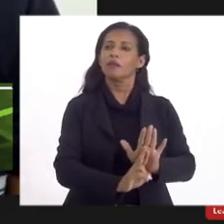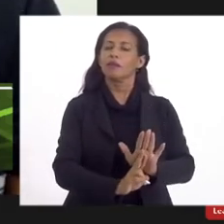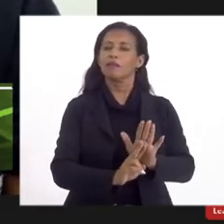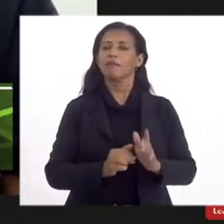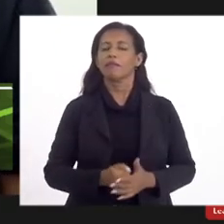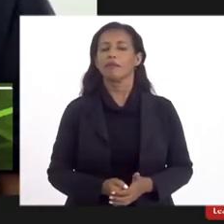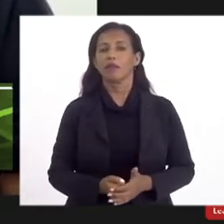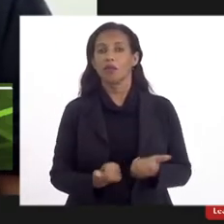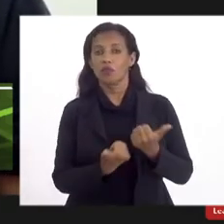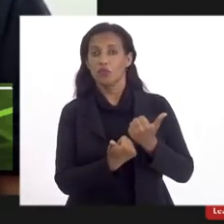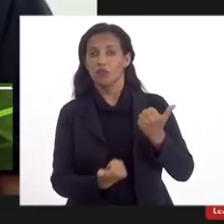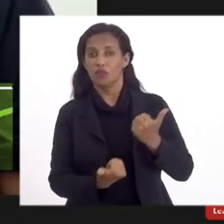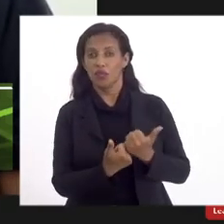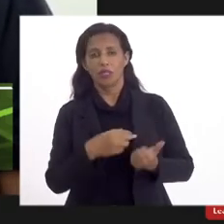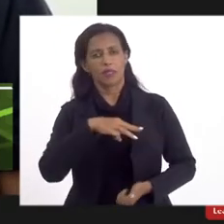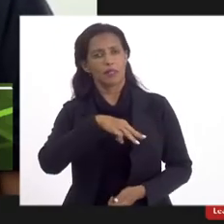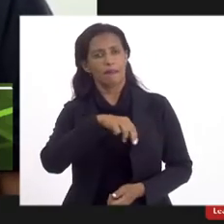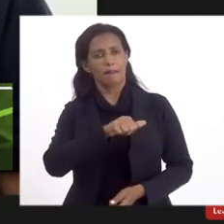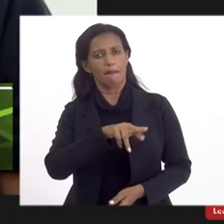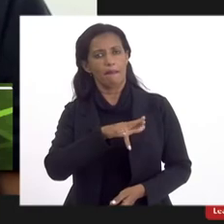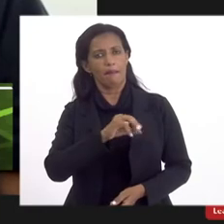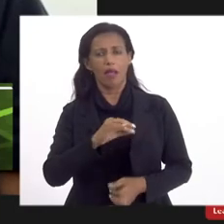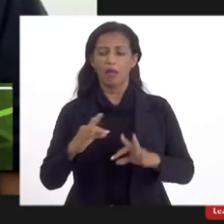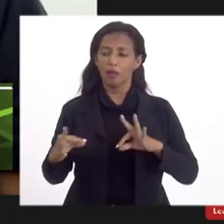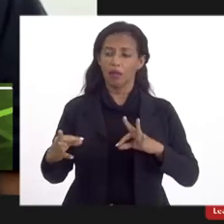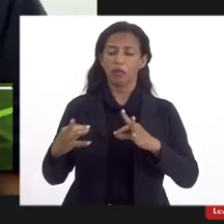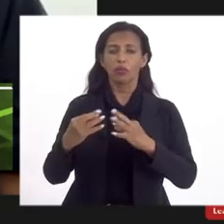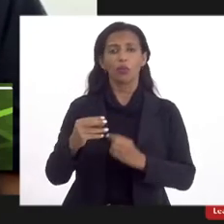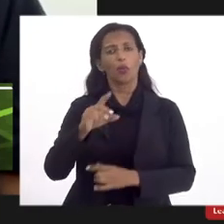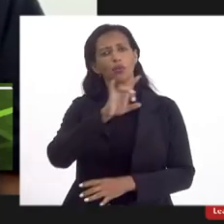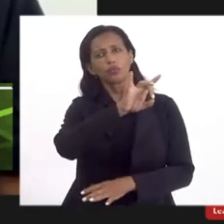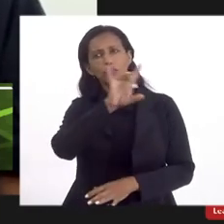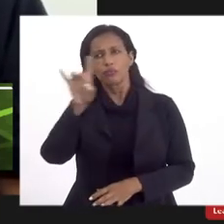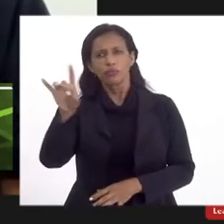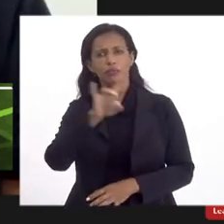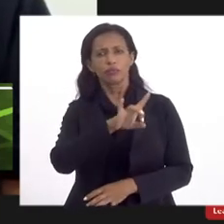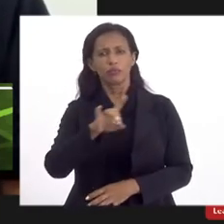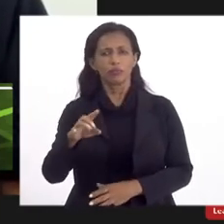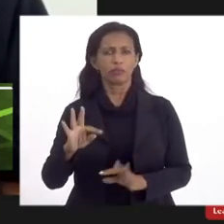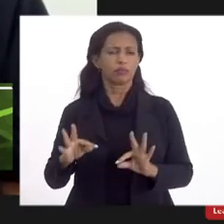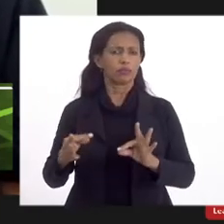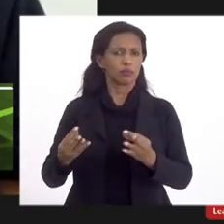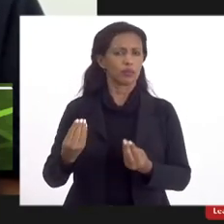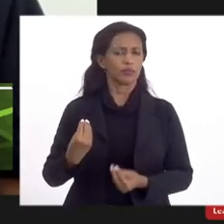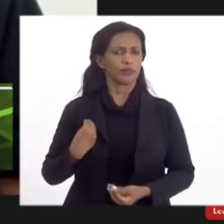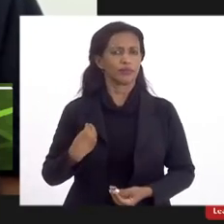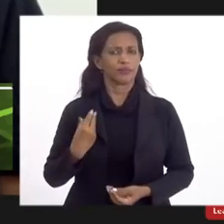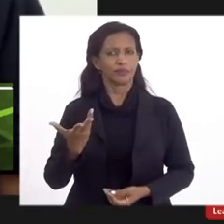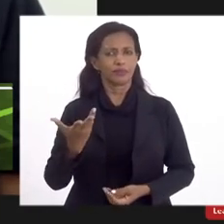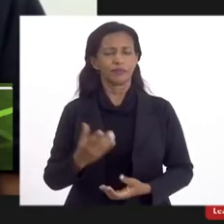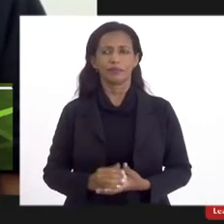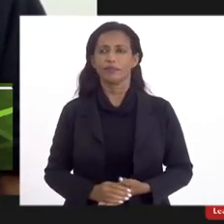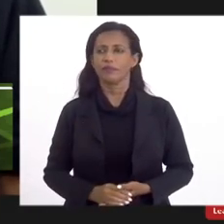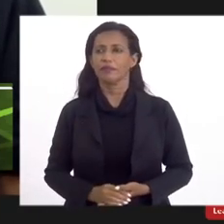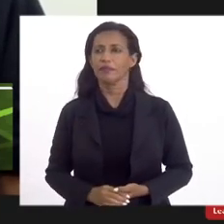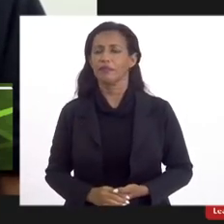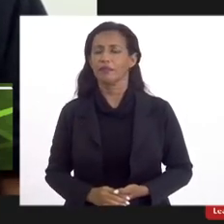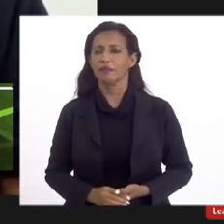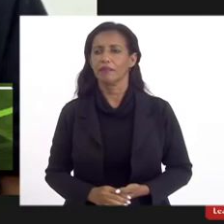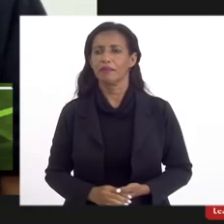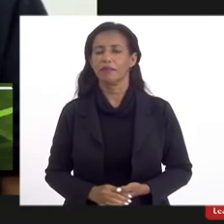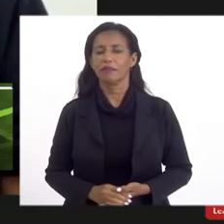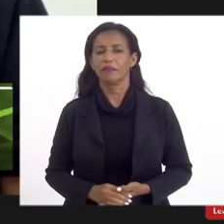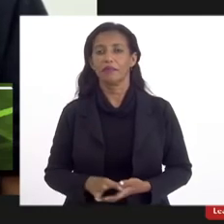vice-reitor Mário e a todos os senhores e senhoras presentes aqui enquanto